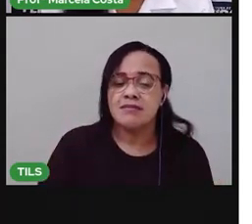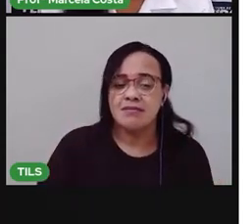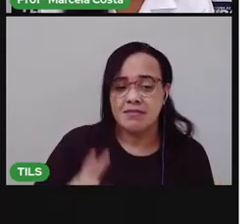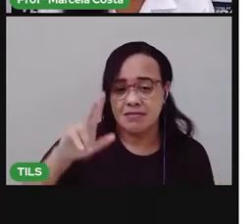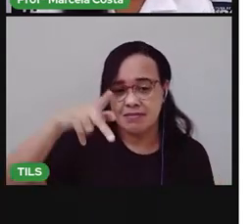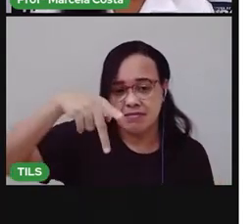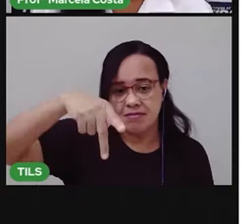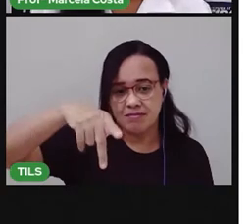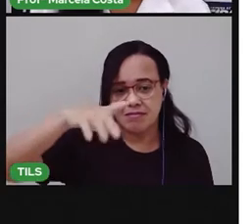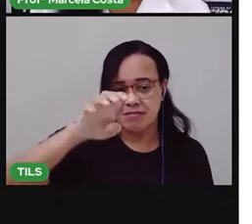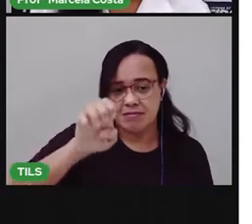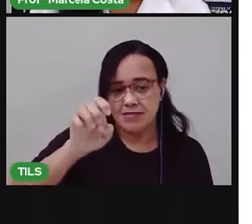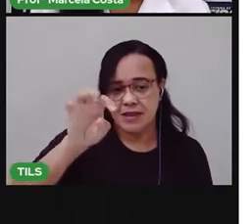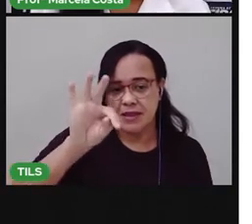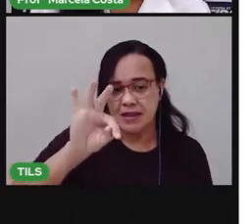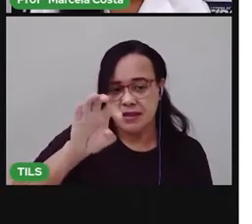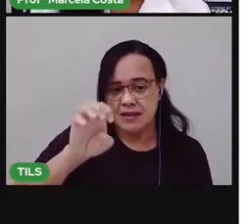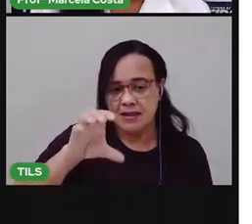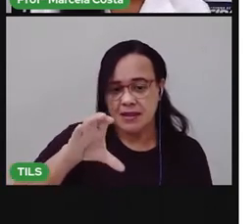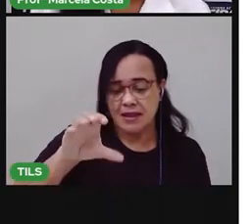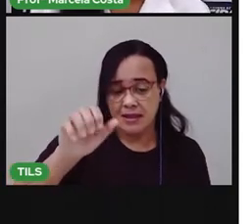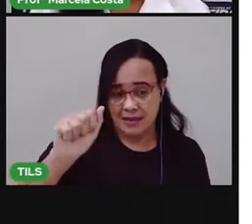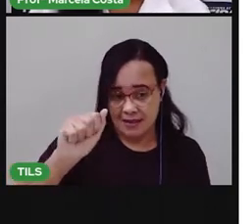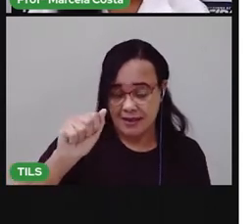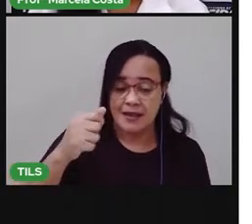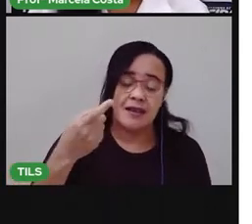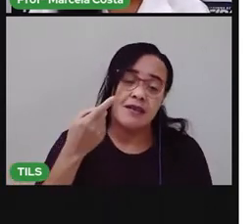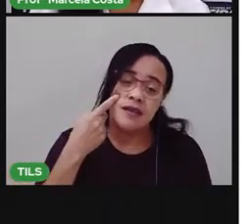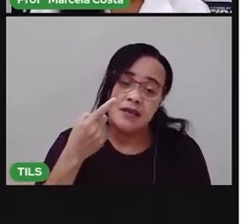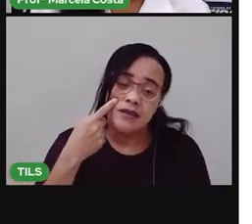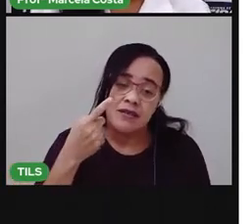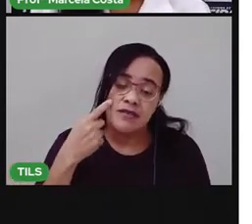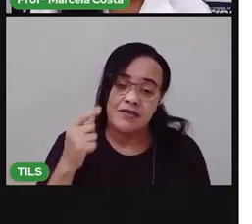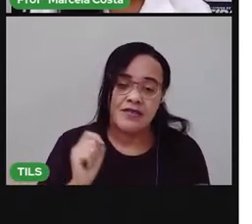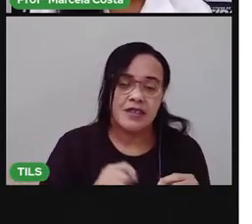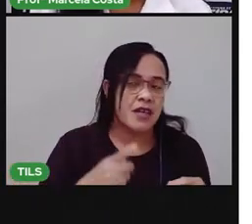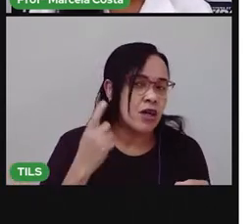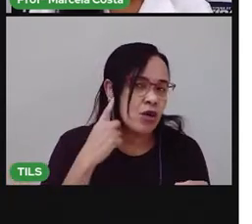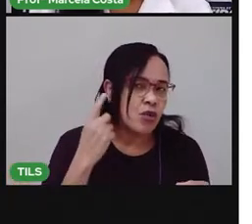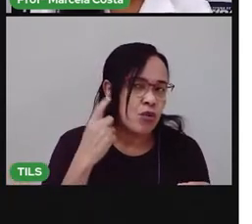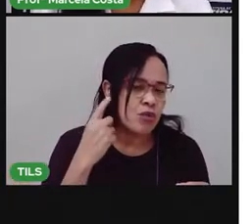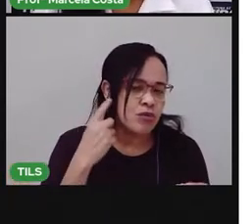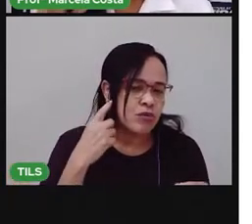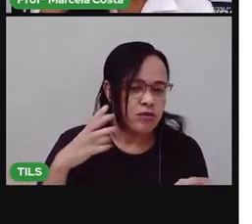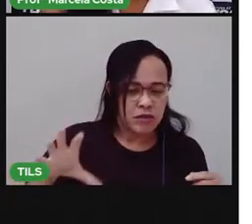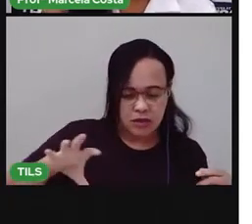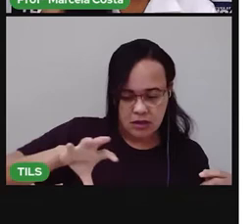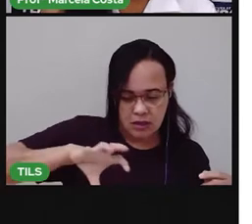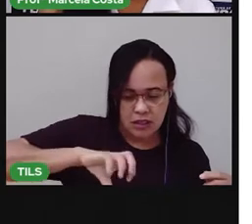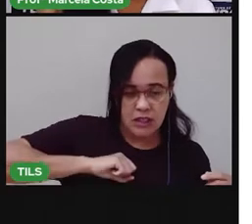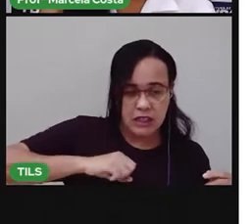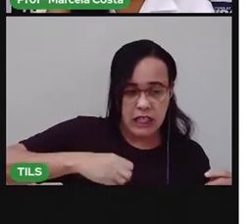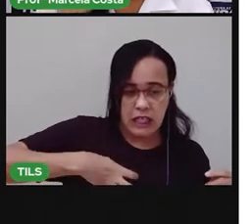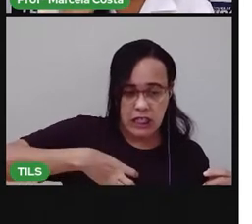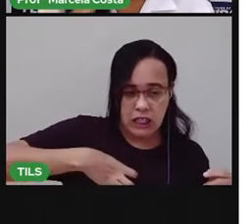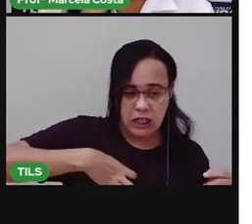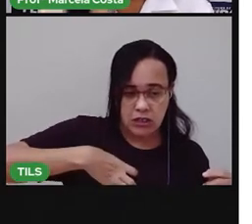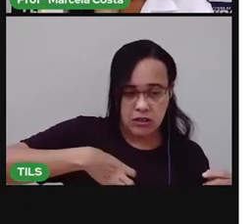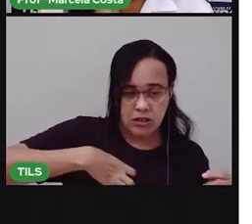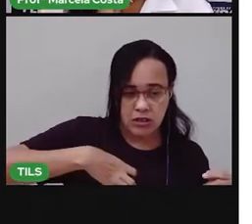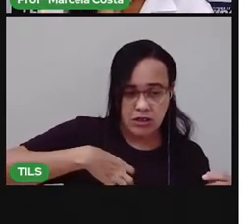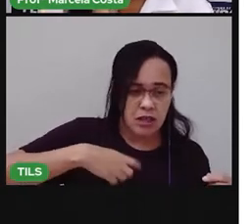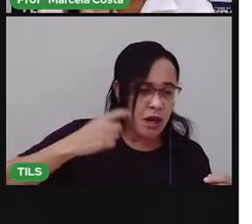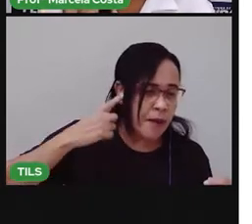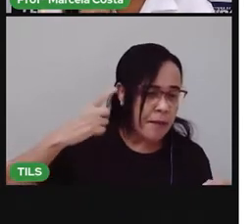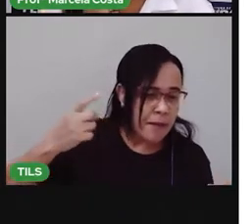Pé-teca. Vamos ver aqui o som que a gente ouve quando fala essa